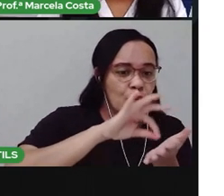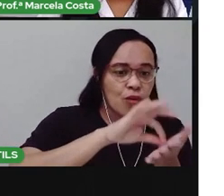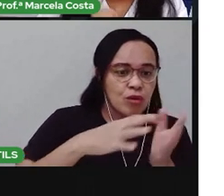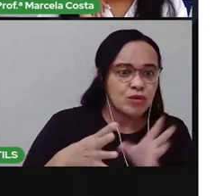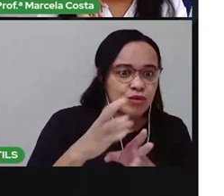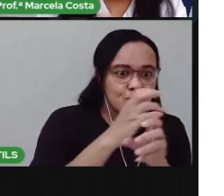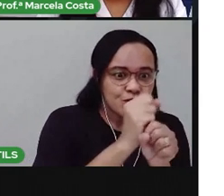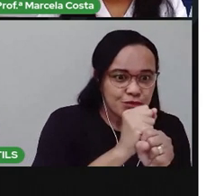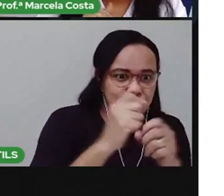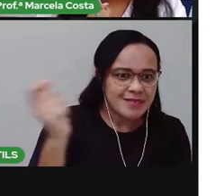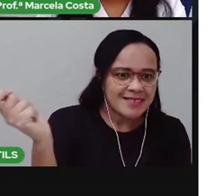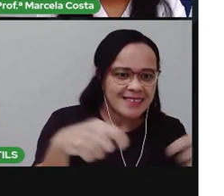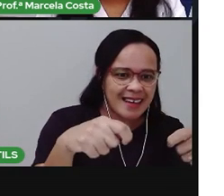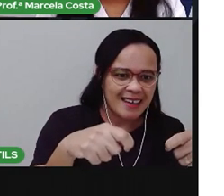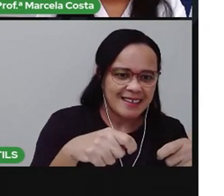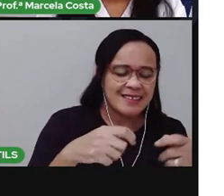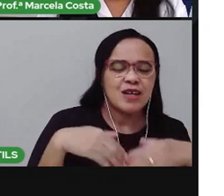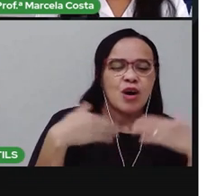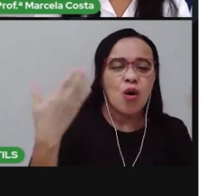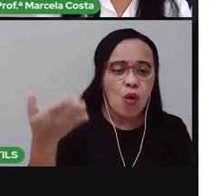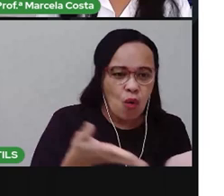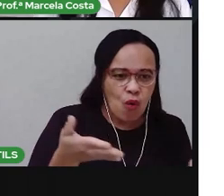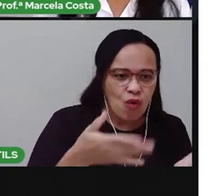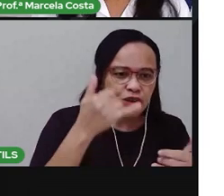hoje, a gente vai brincar de mímica.